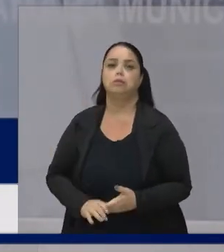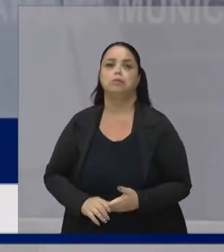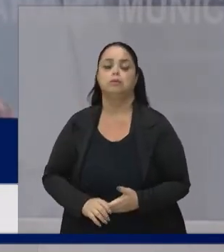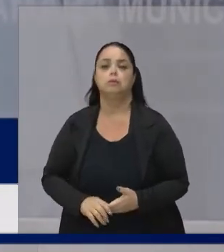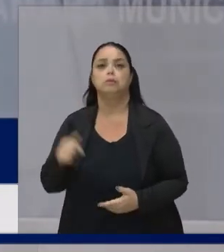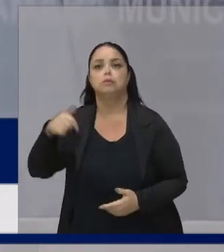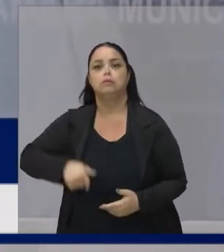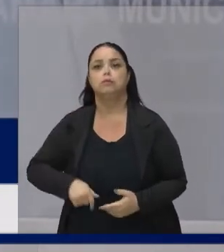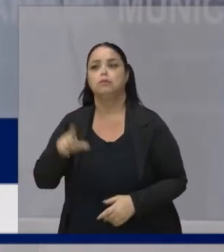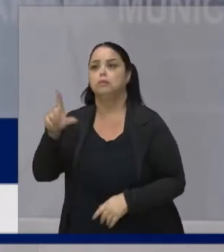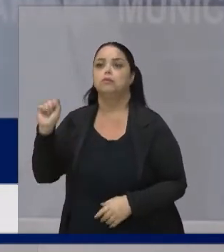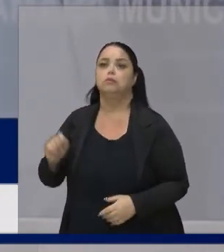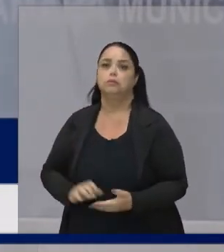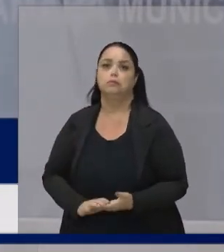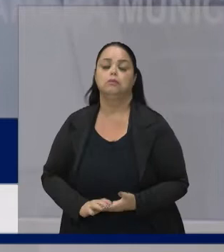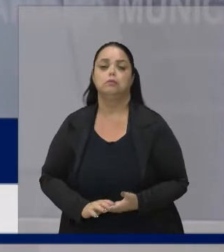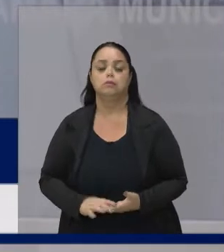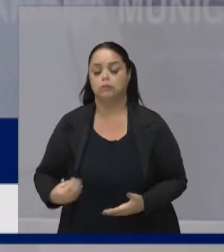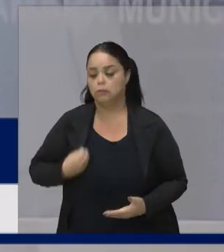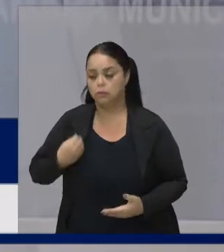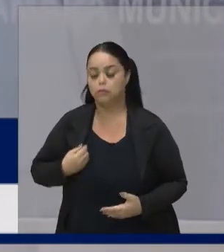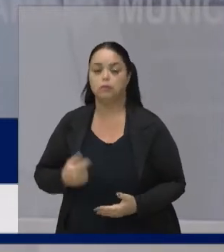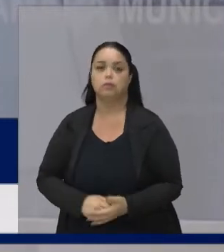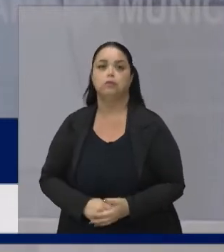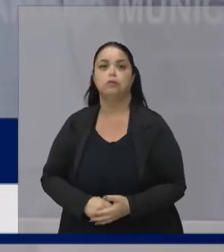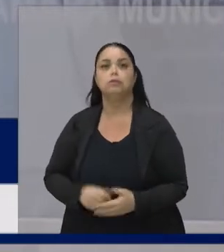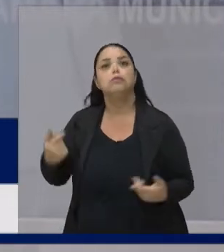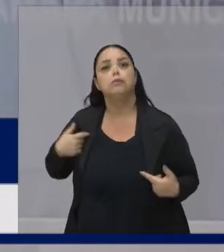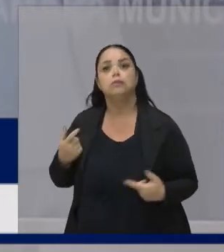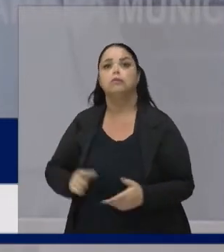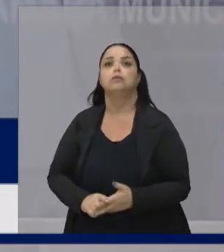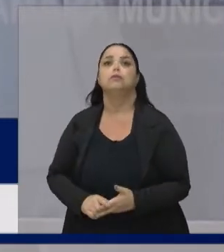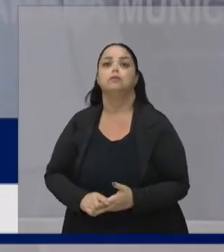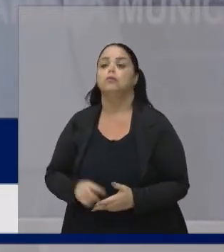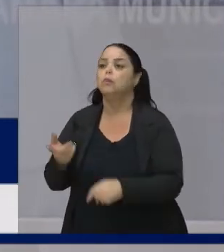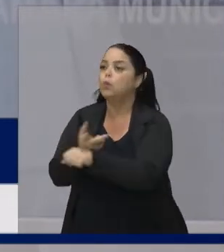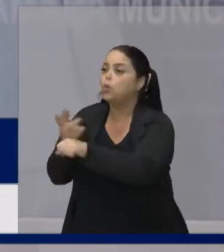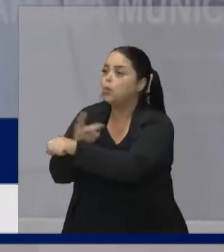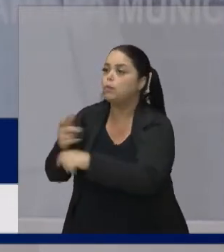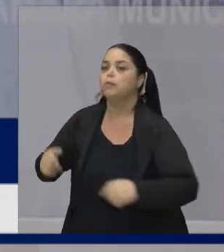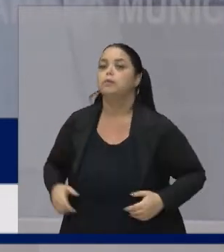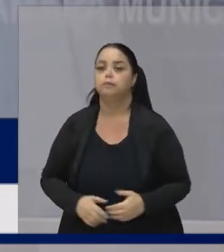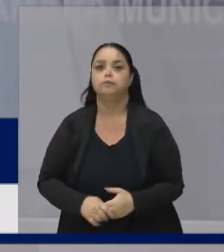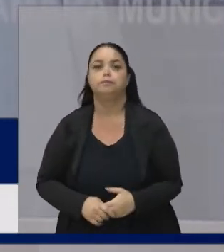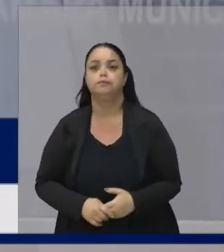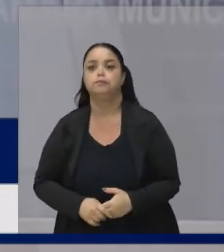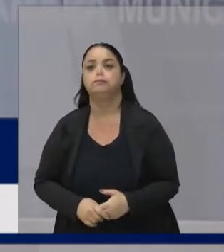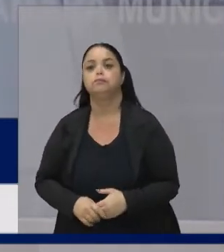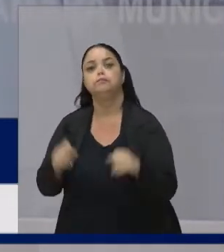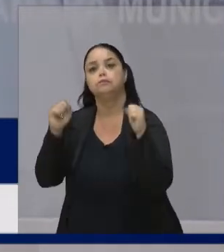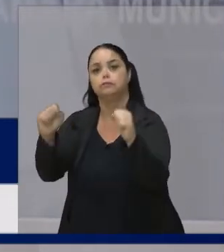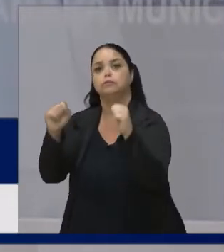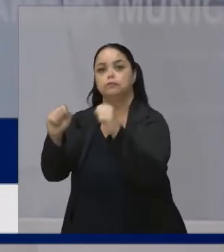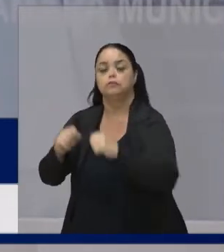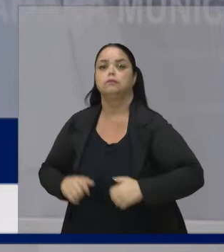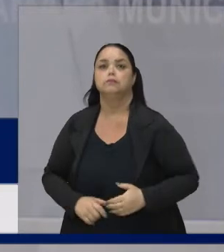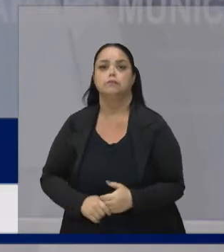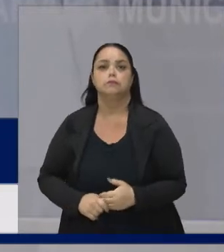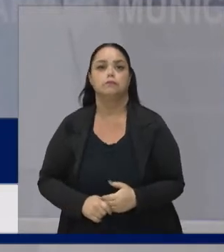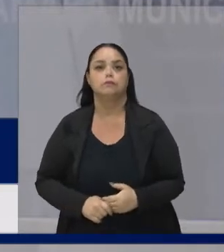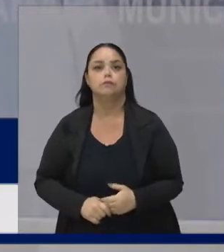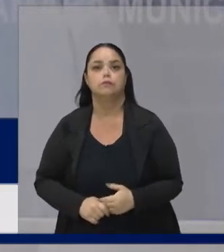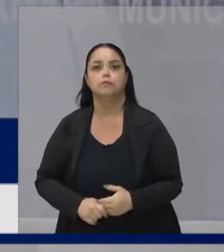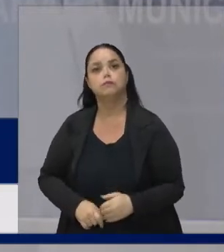Simplesmente são escolhas Que fizemos na vida Escolhas que eu fiz E fui em busca Para que hoje Pudesse estar aqui E falar para você